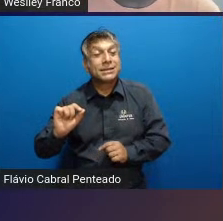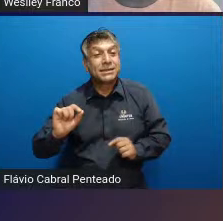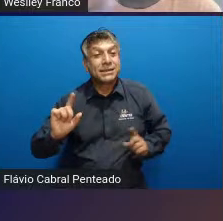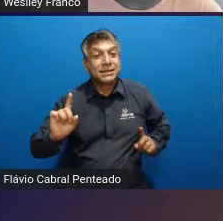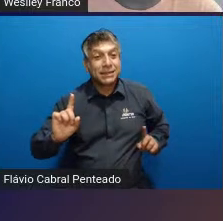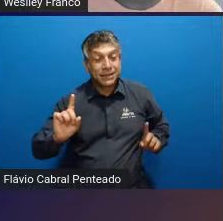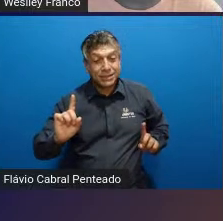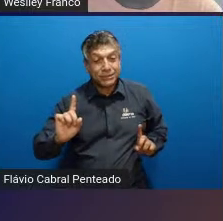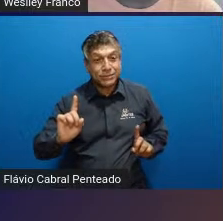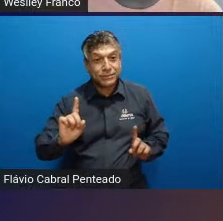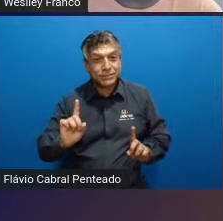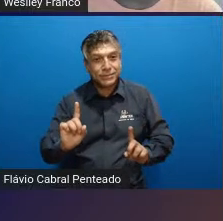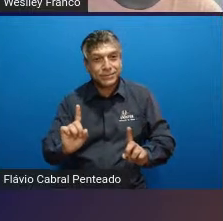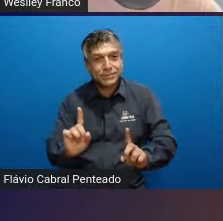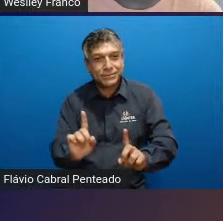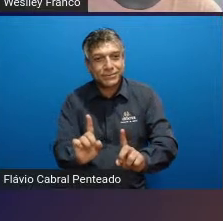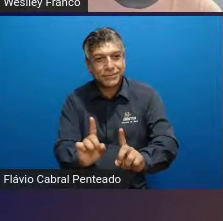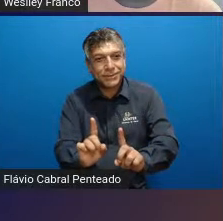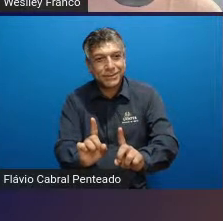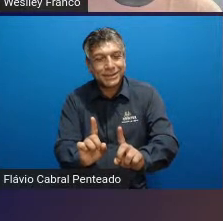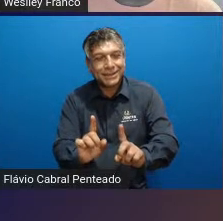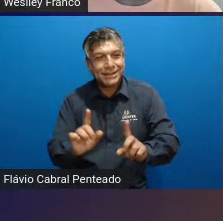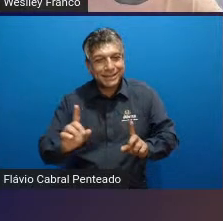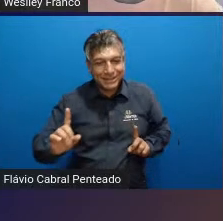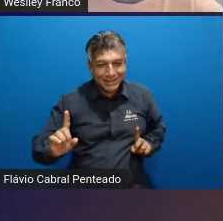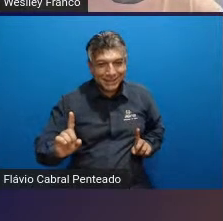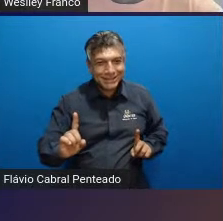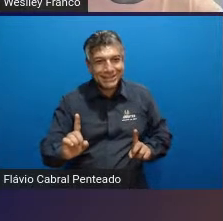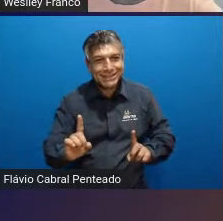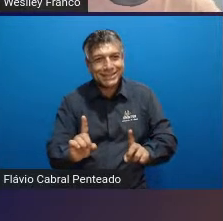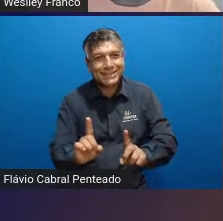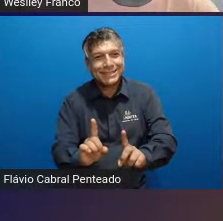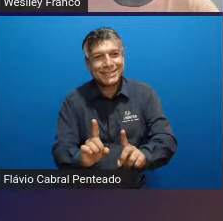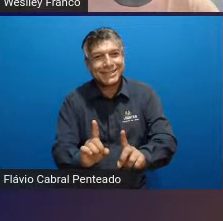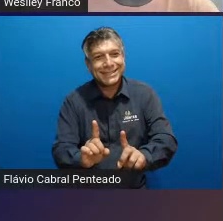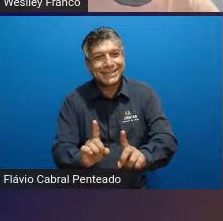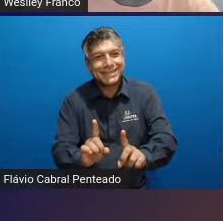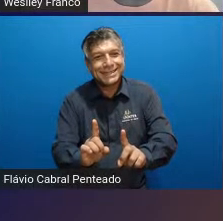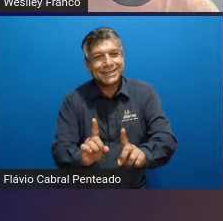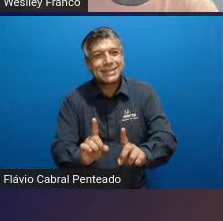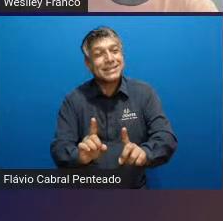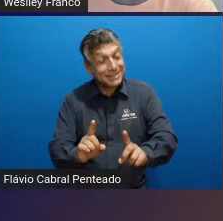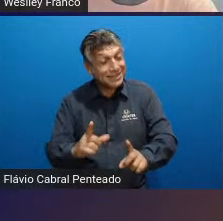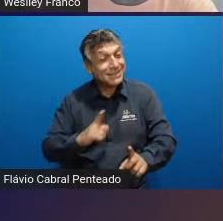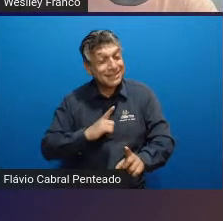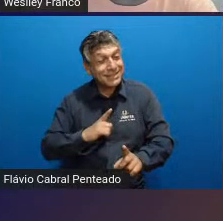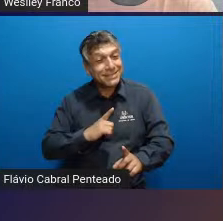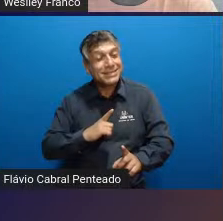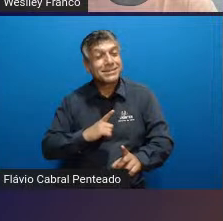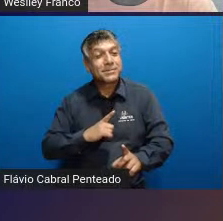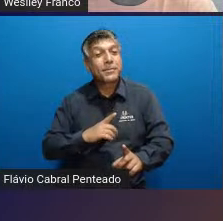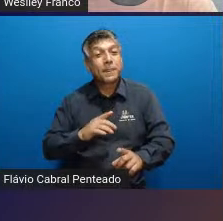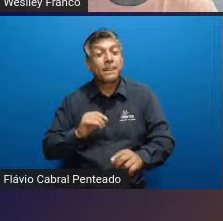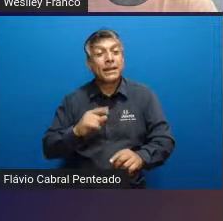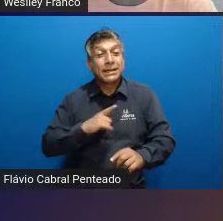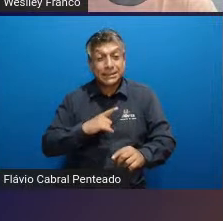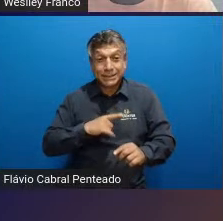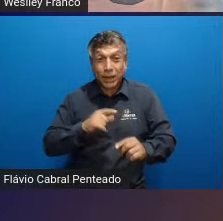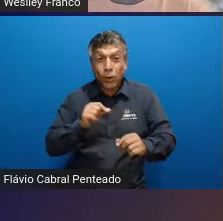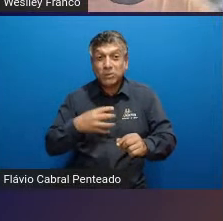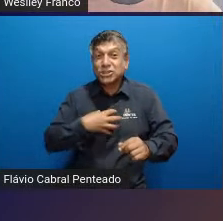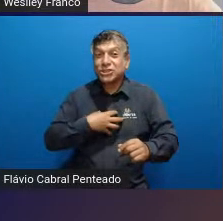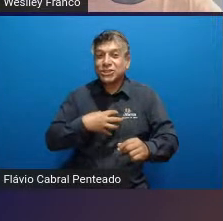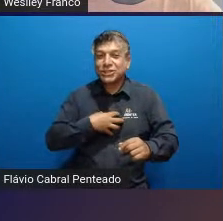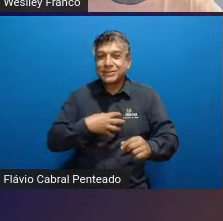espaço fechar o espaço do lateral direito e assim o segundo zagueiro fecha onde o zagueiro da direita estava